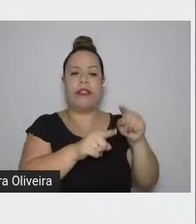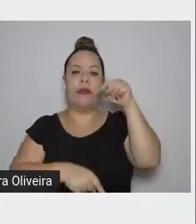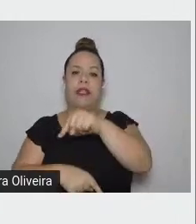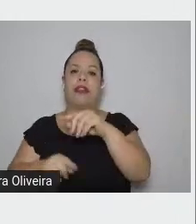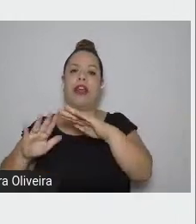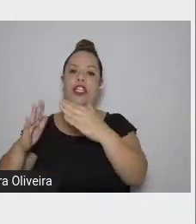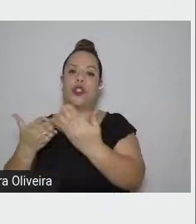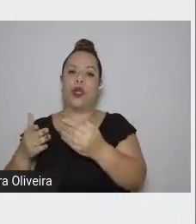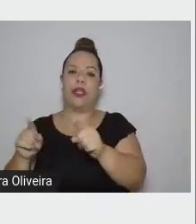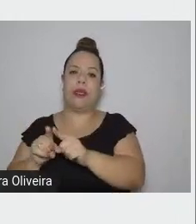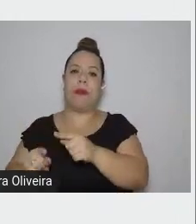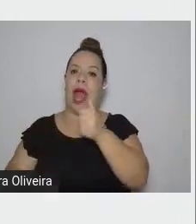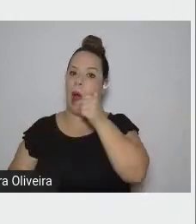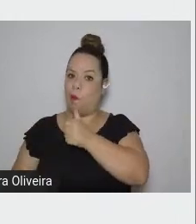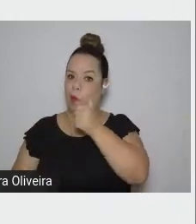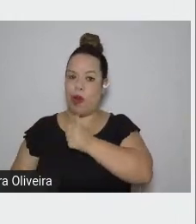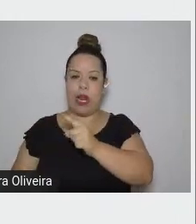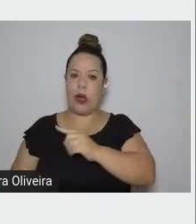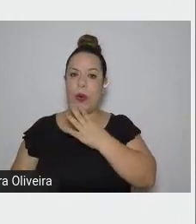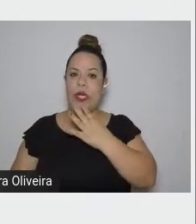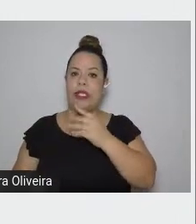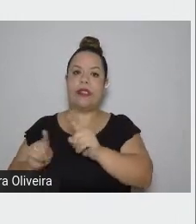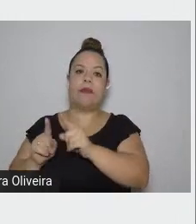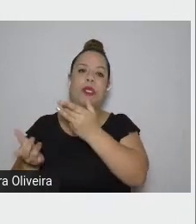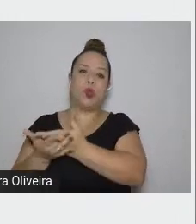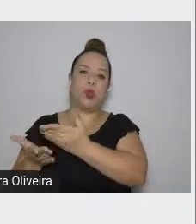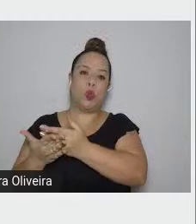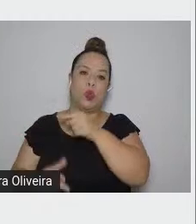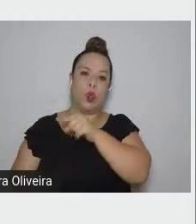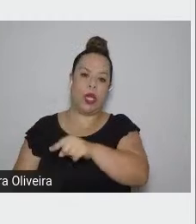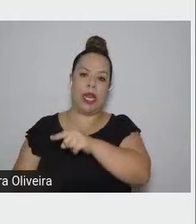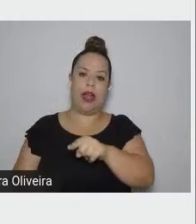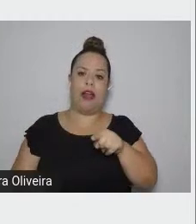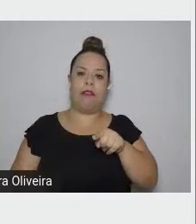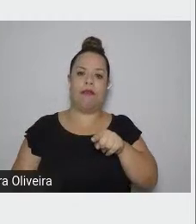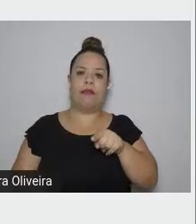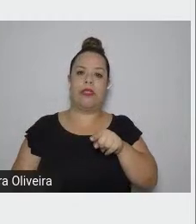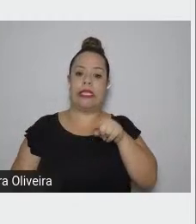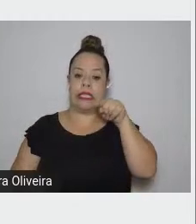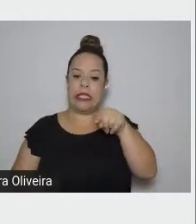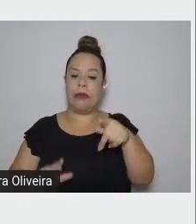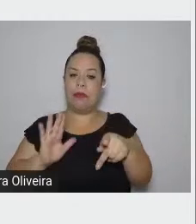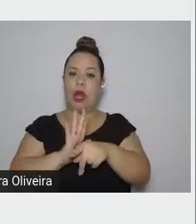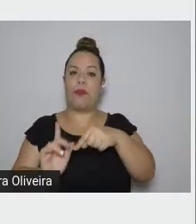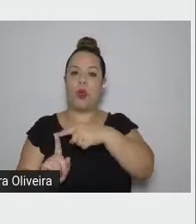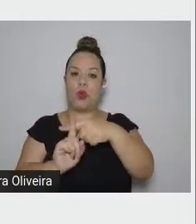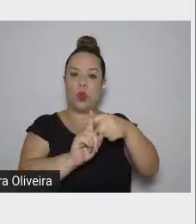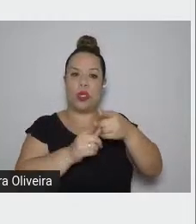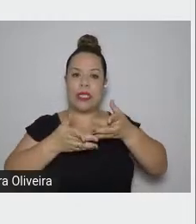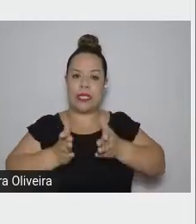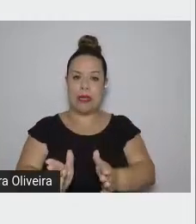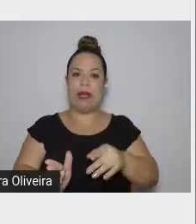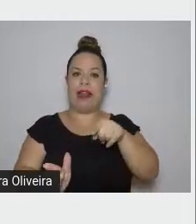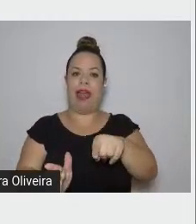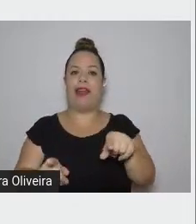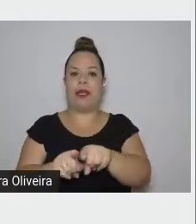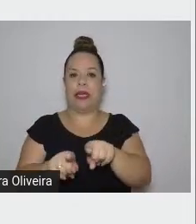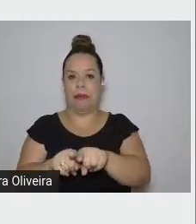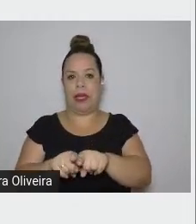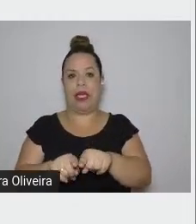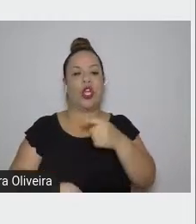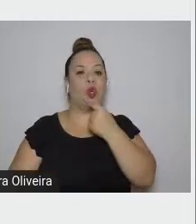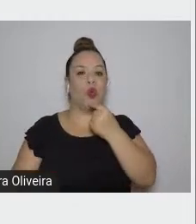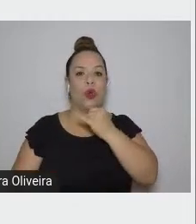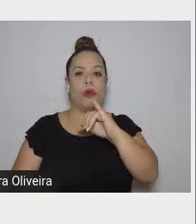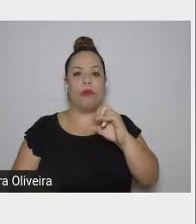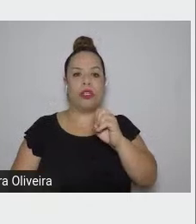desconhecida estudou e o cemitério que o senhor José acaba